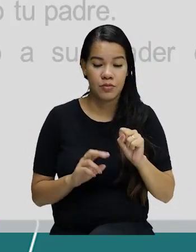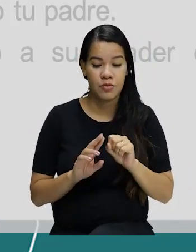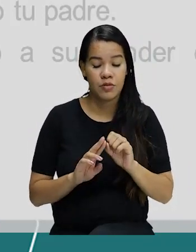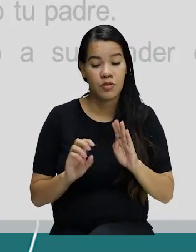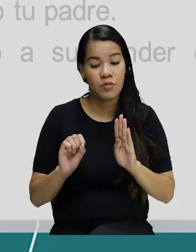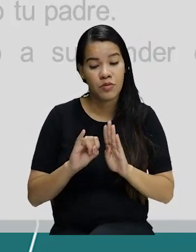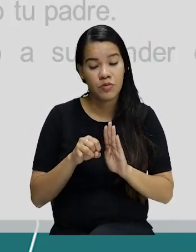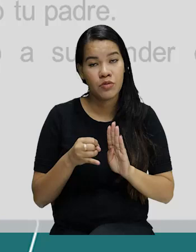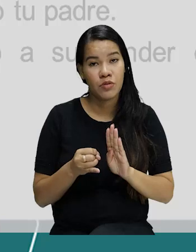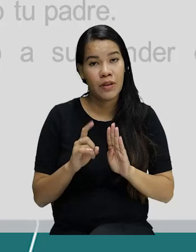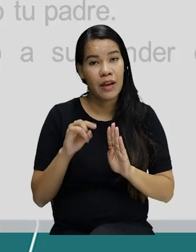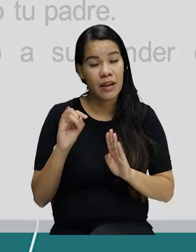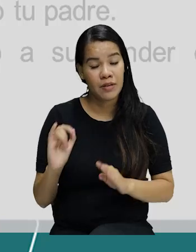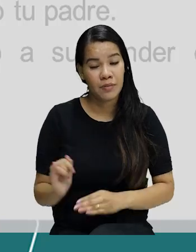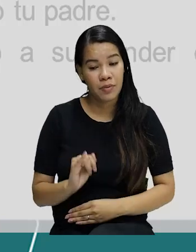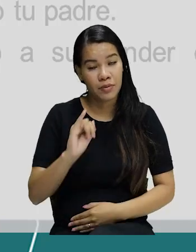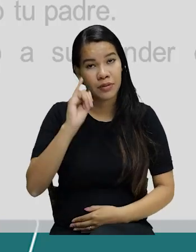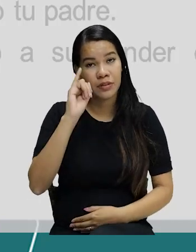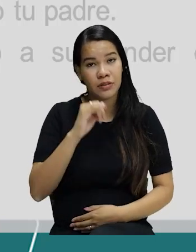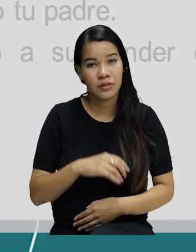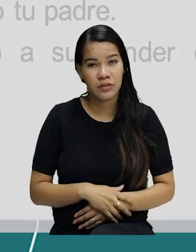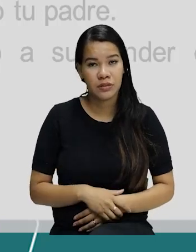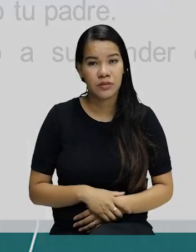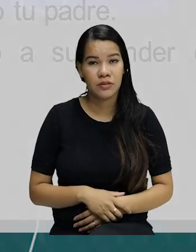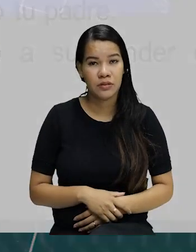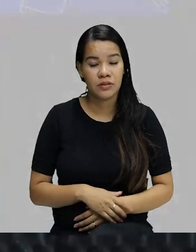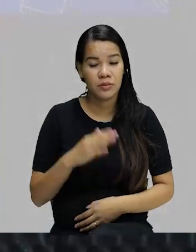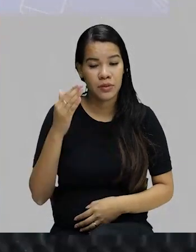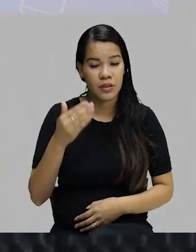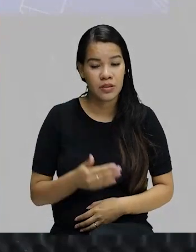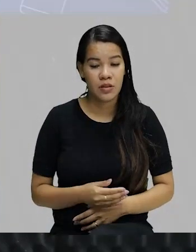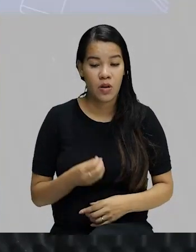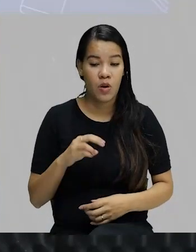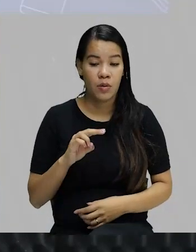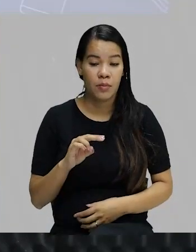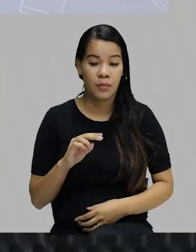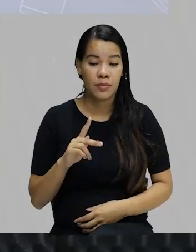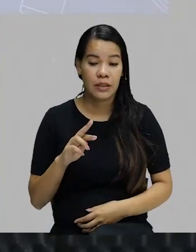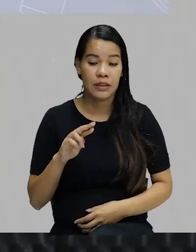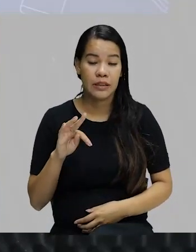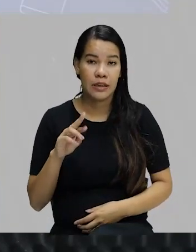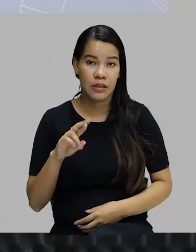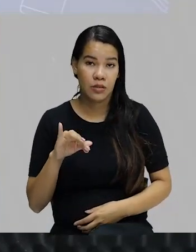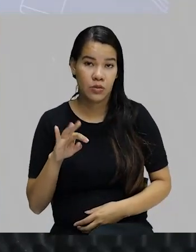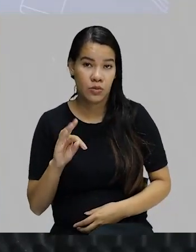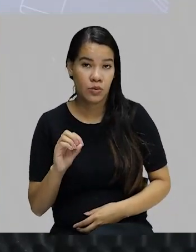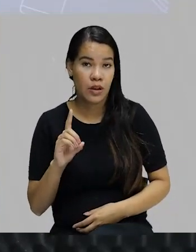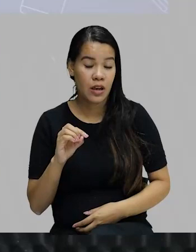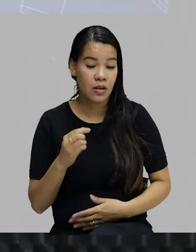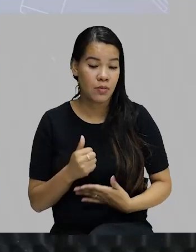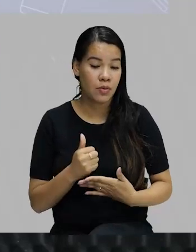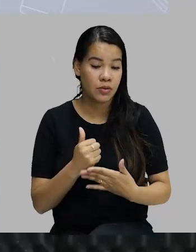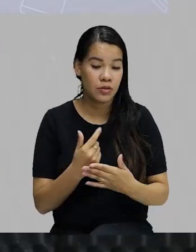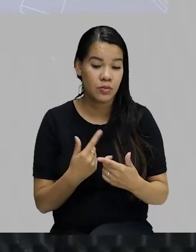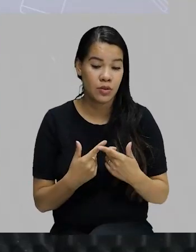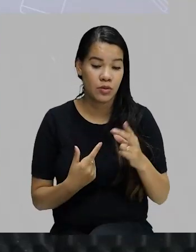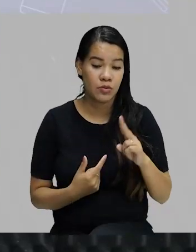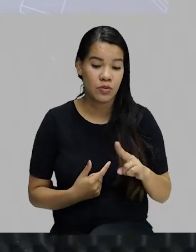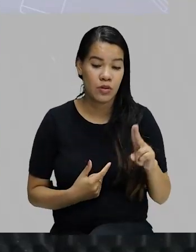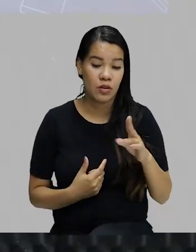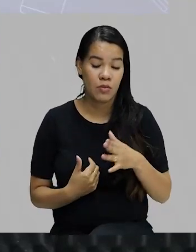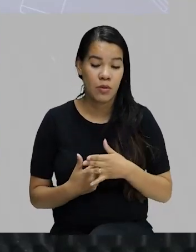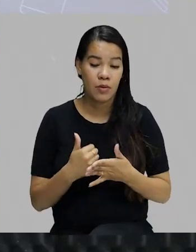importante. O modo subjuntivo no presente e no pretérito, eles são muito importantes, porque eles servem de apoio para muitas